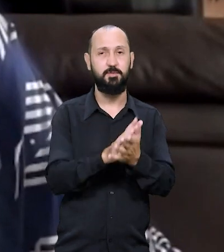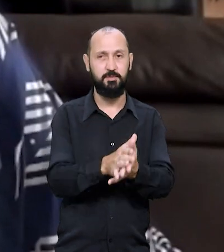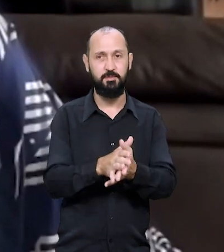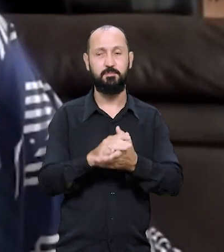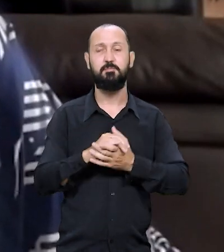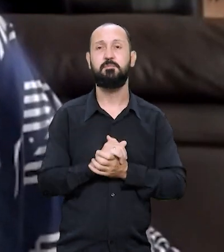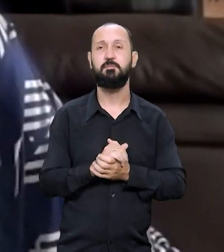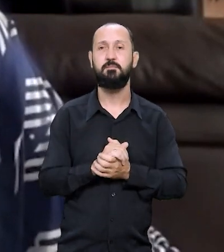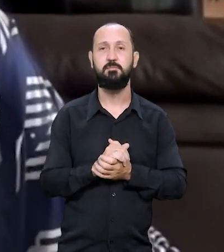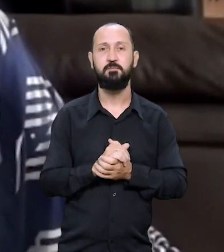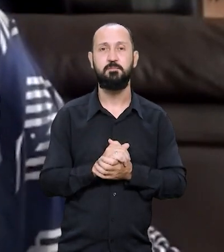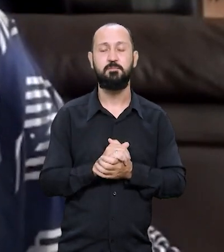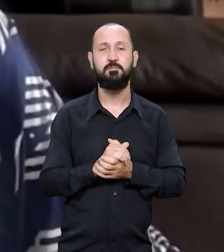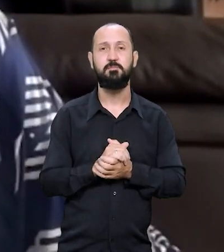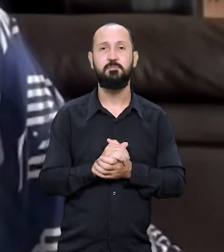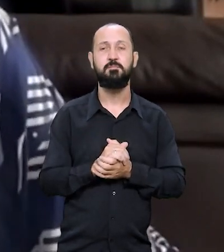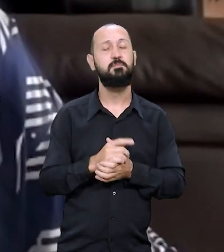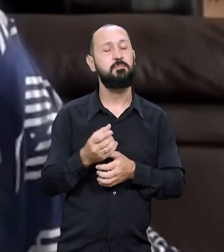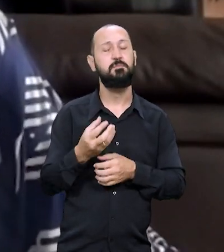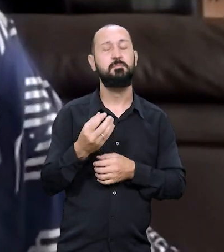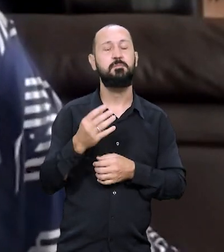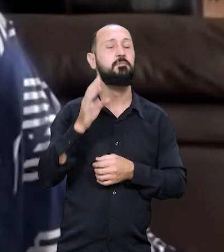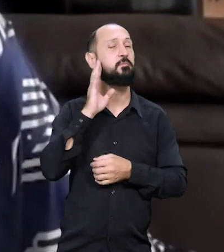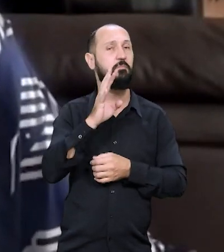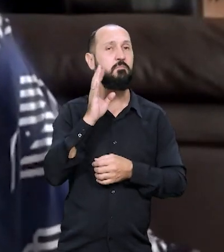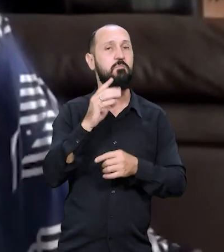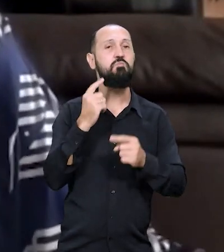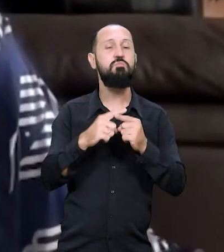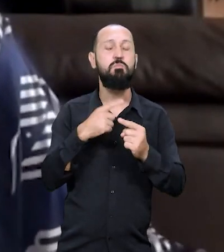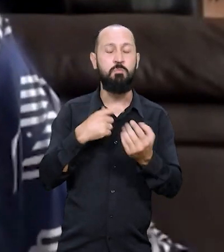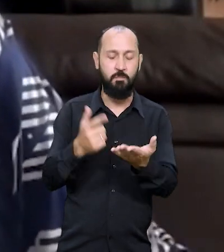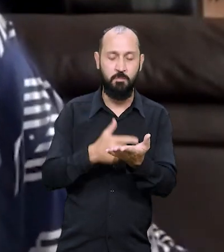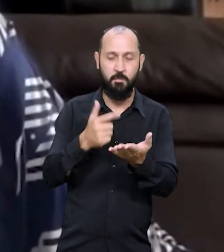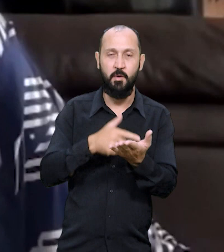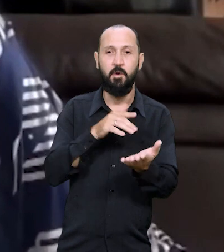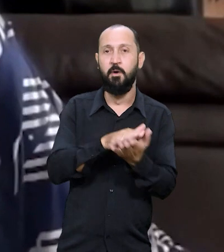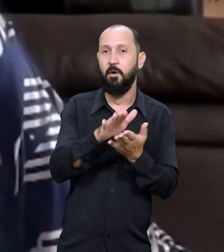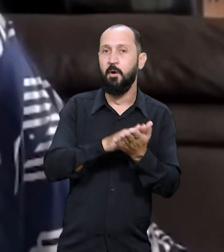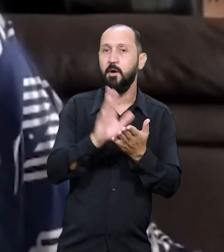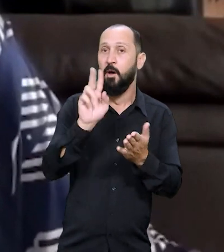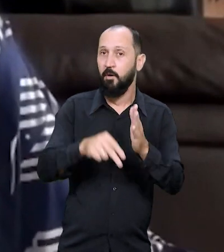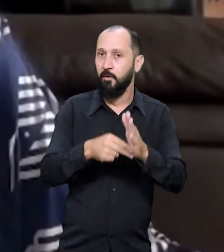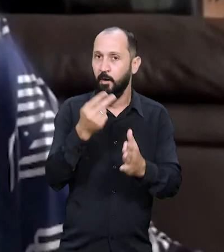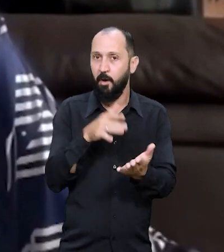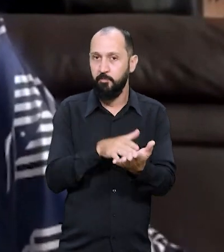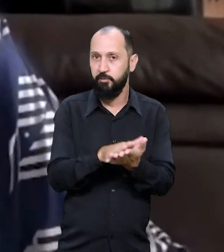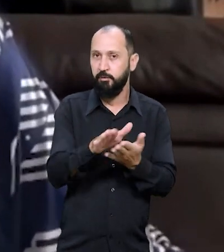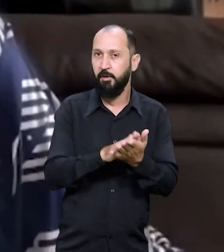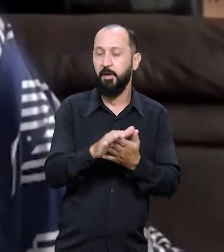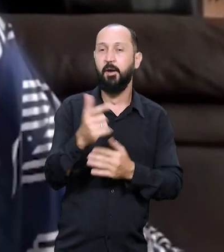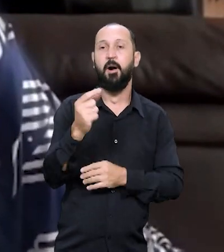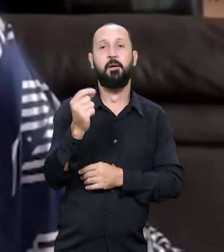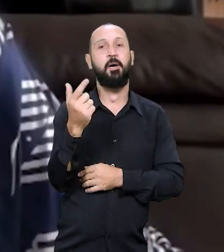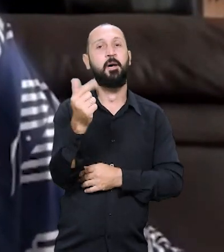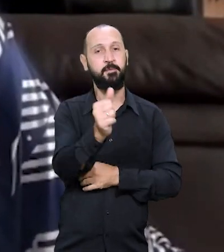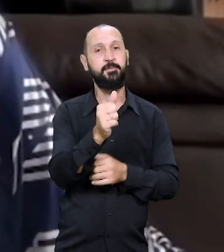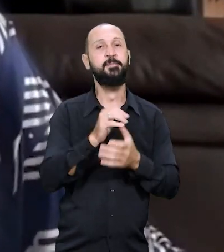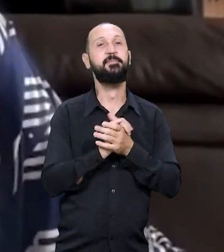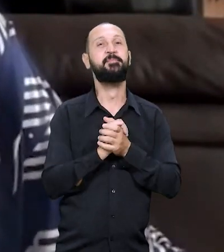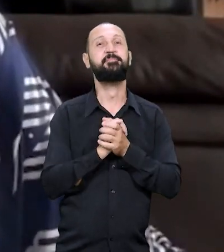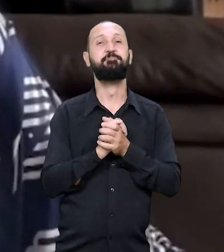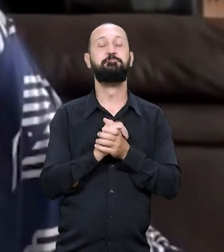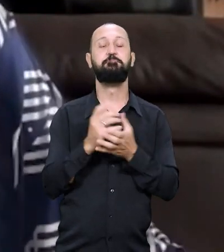preconceito. E foi muito bacana, porque depois que eu lancei esse livro, que já está na segunda edição, eu lancei em 2021,